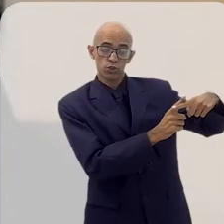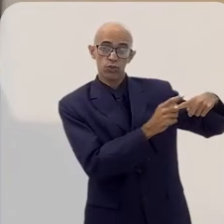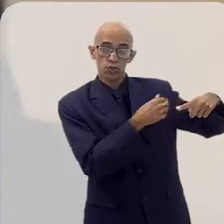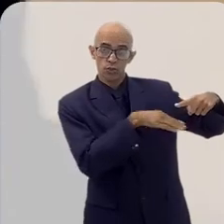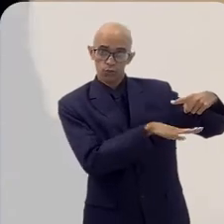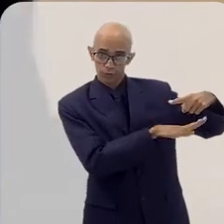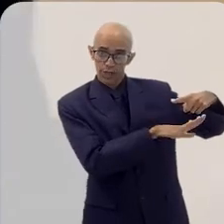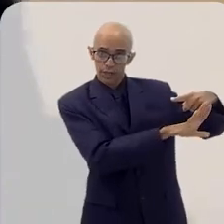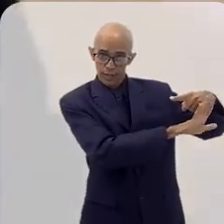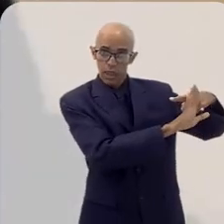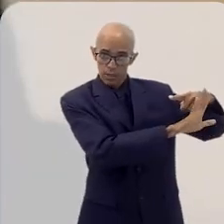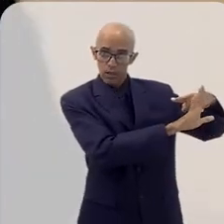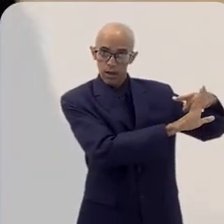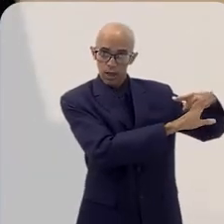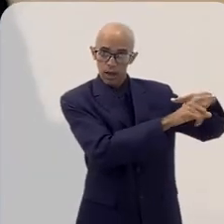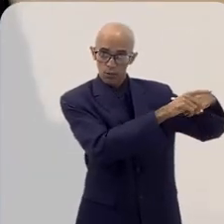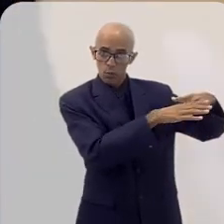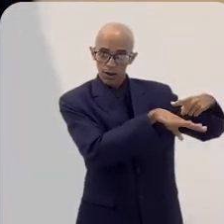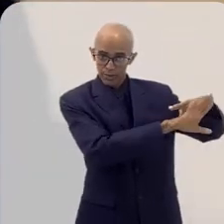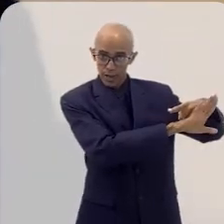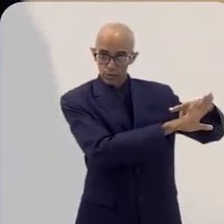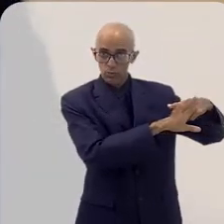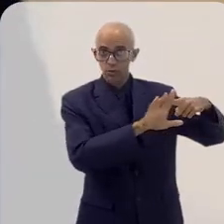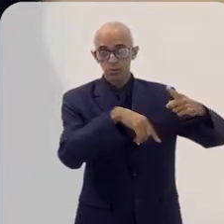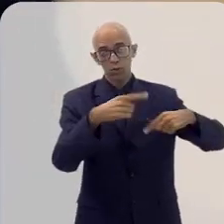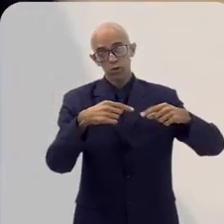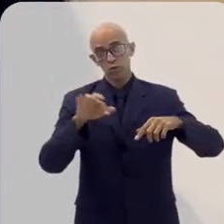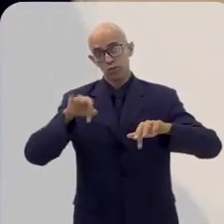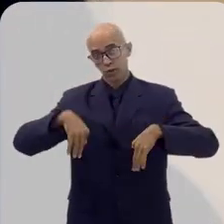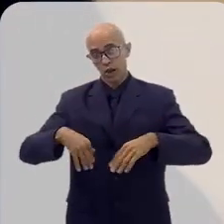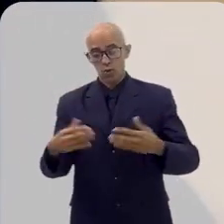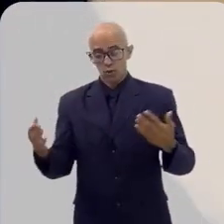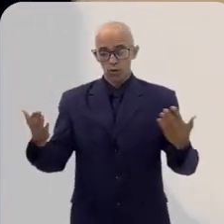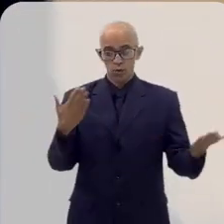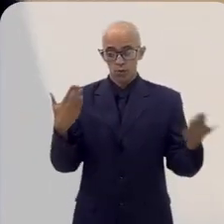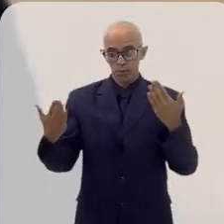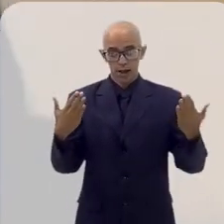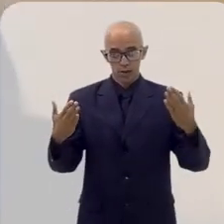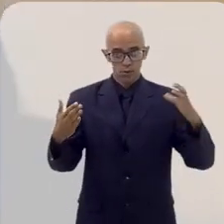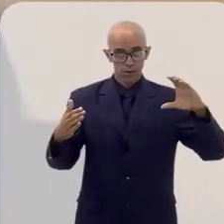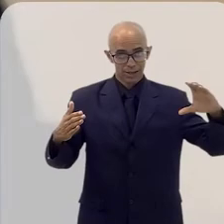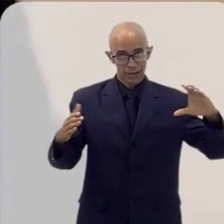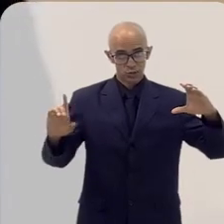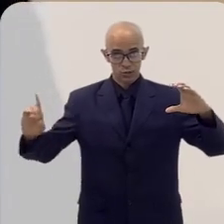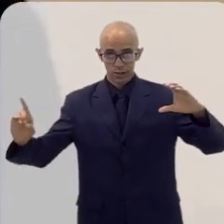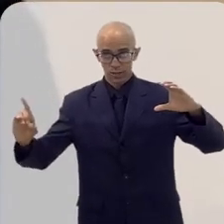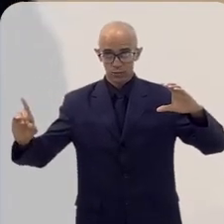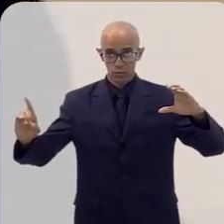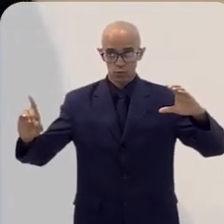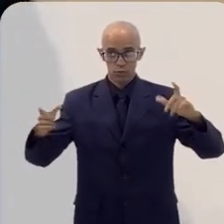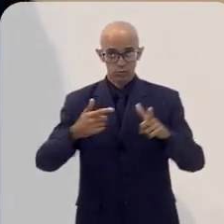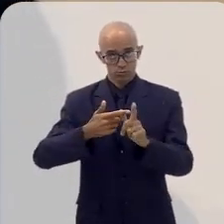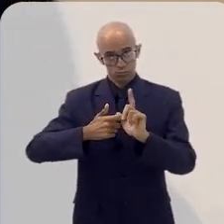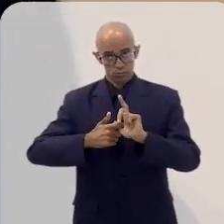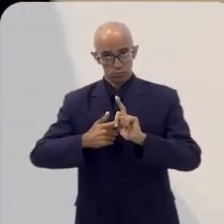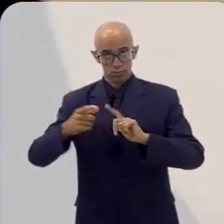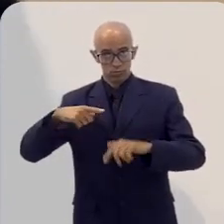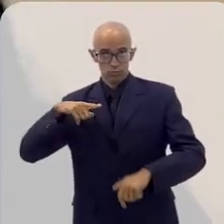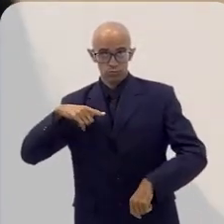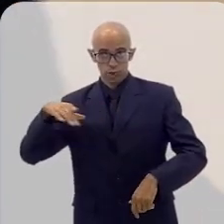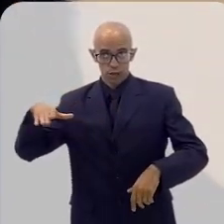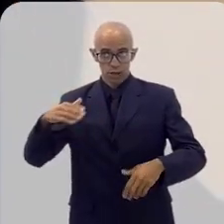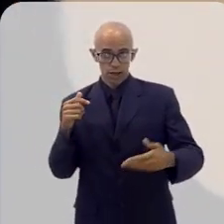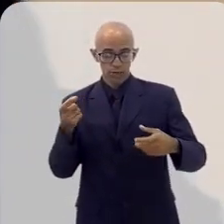do mês, a compensação, o crédito e o débito. E o que a gente gerou a mais, a gente